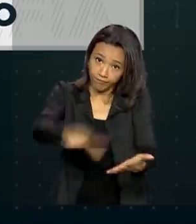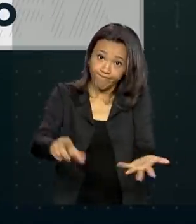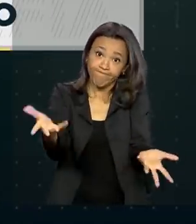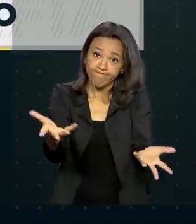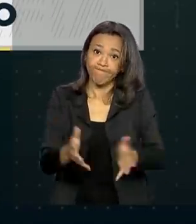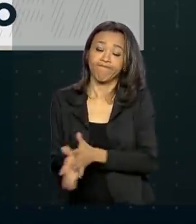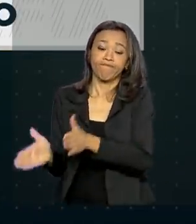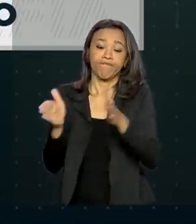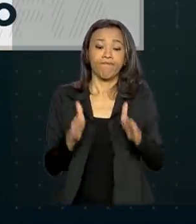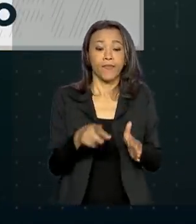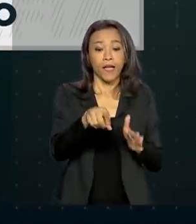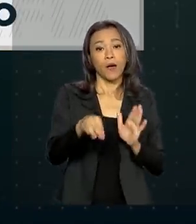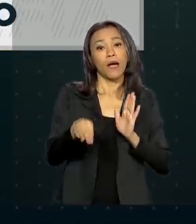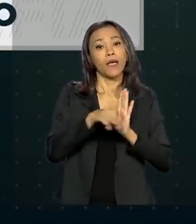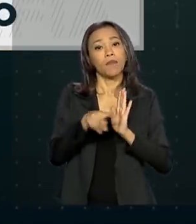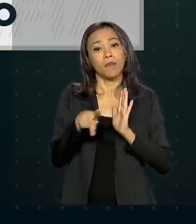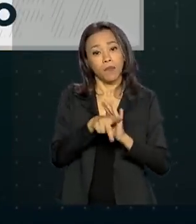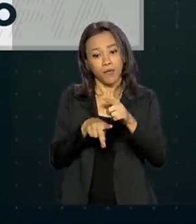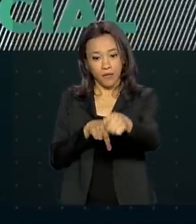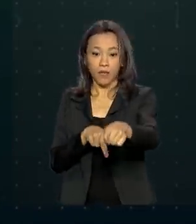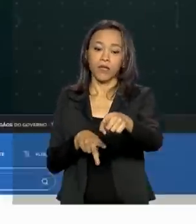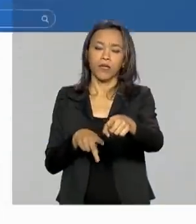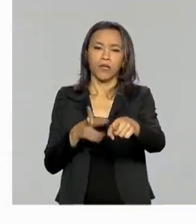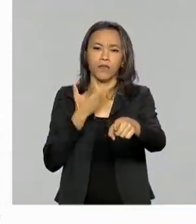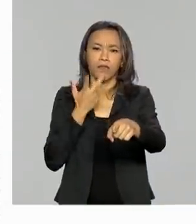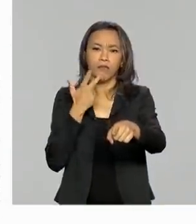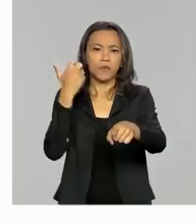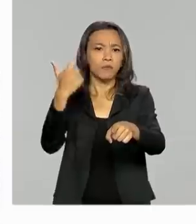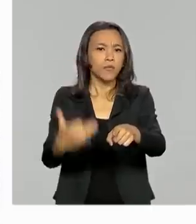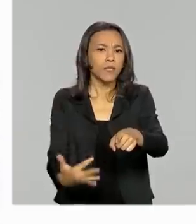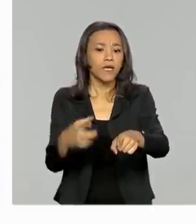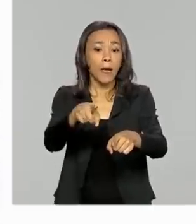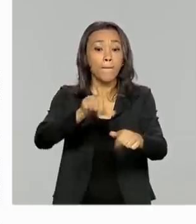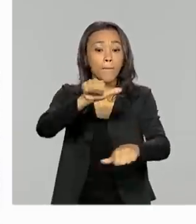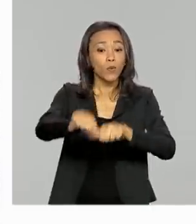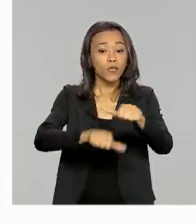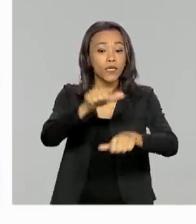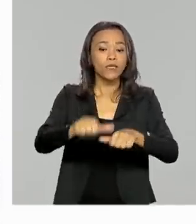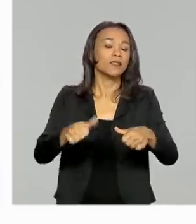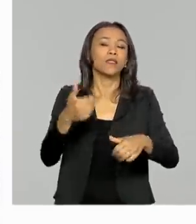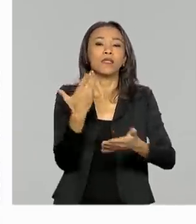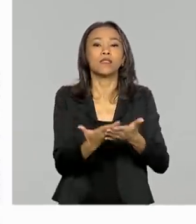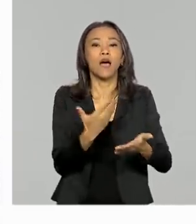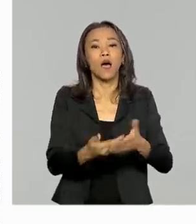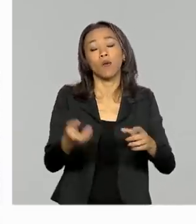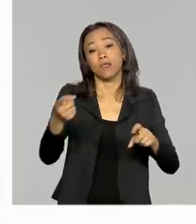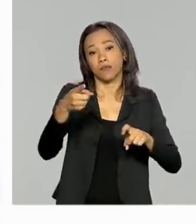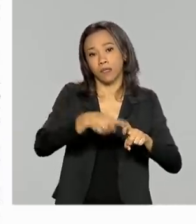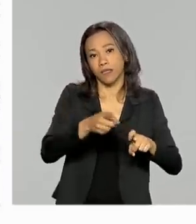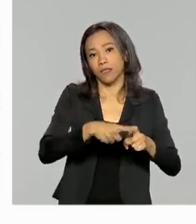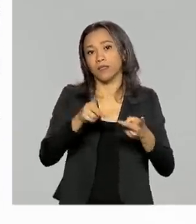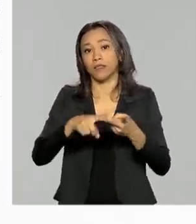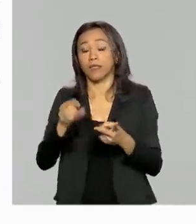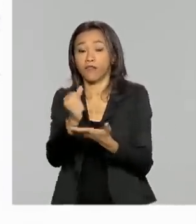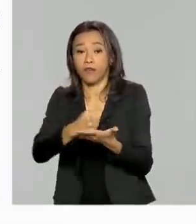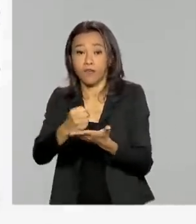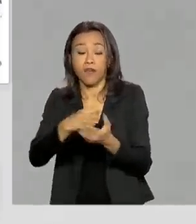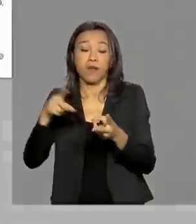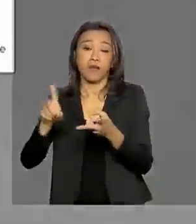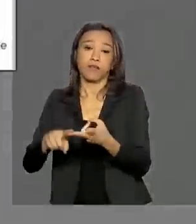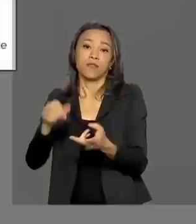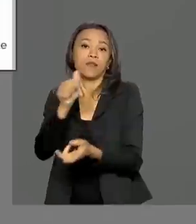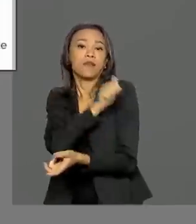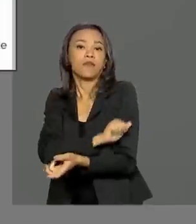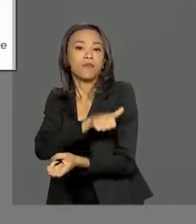publicada nesta quarta-feira também traz mudanças para as aulas em medicina, farmácia, enfermagem e fisioterapia.